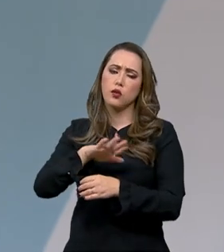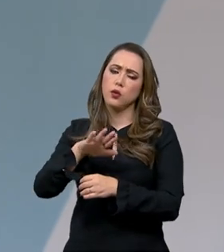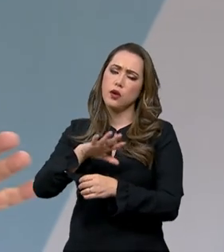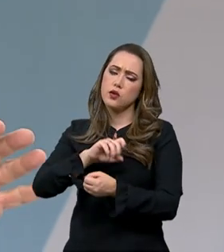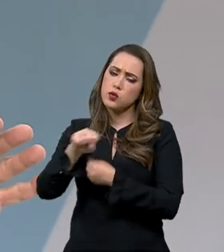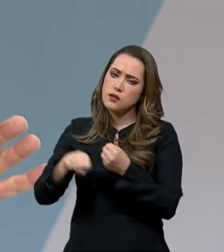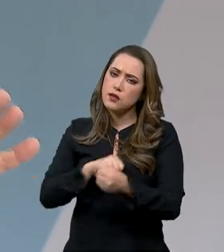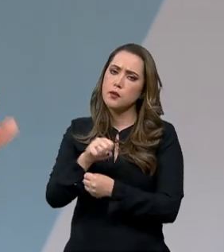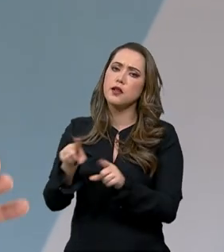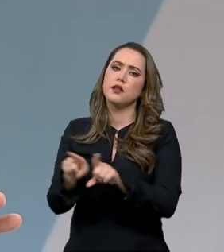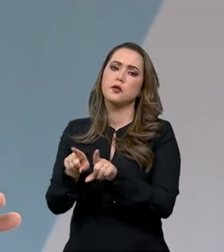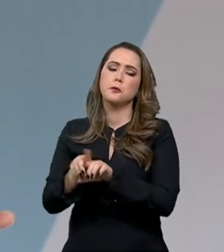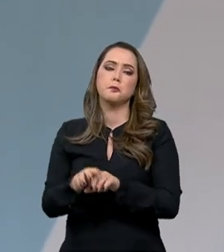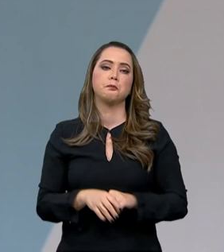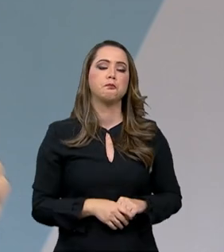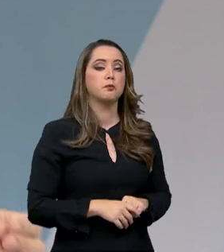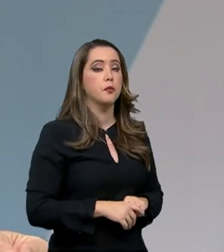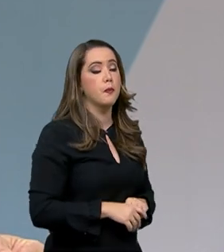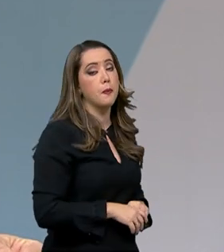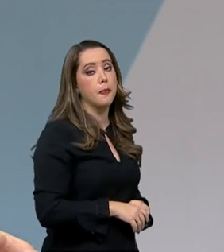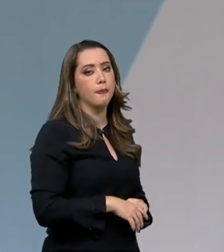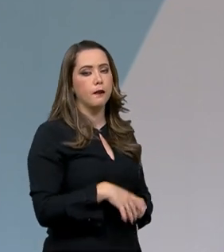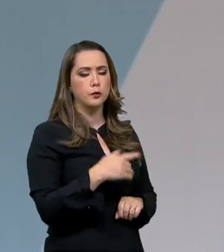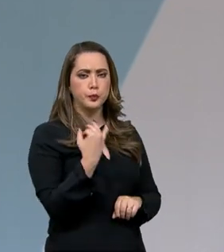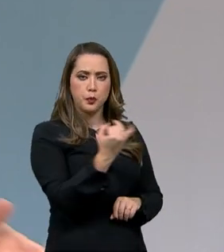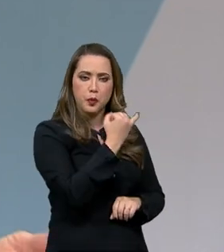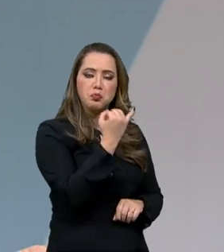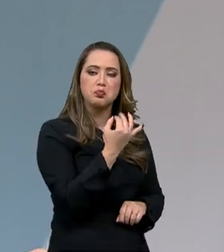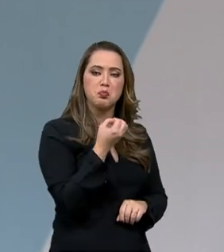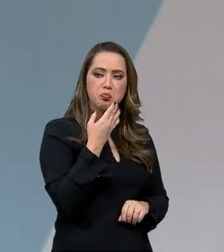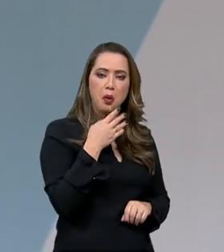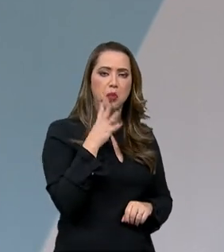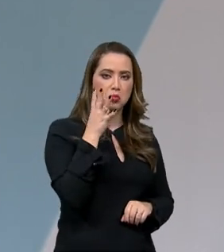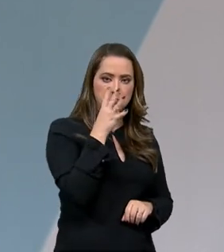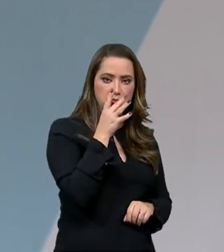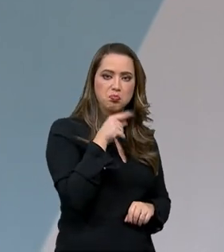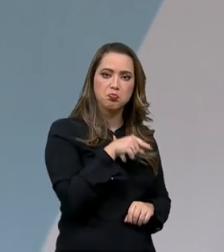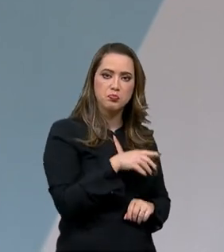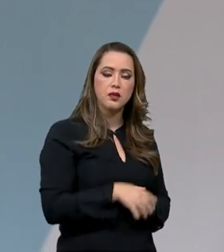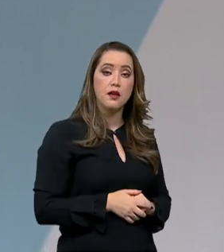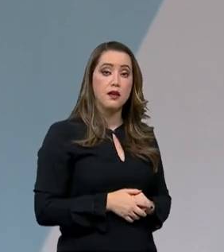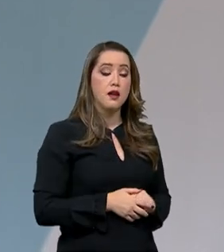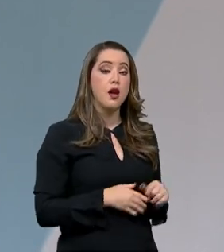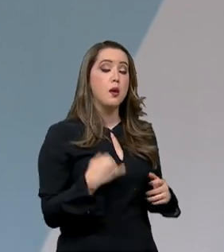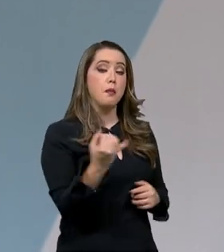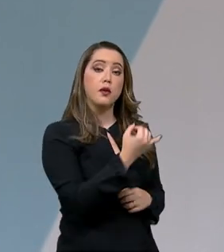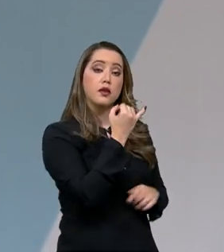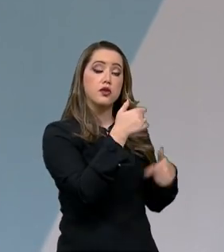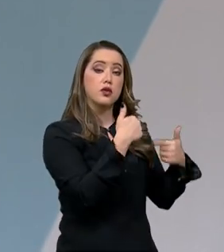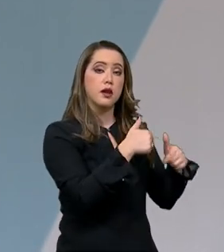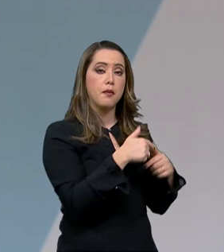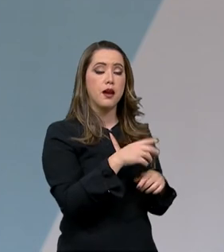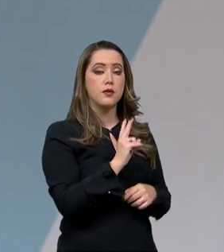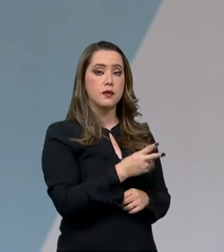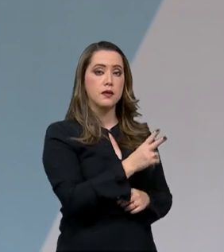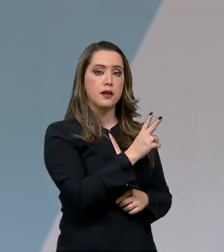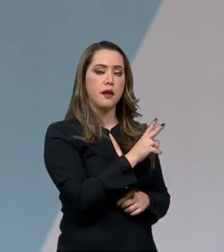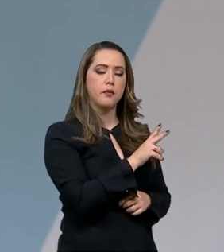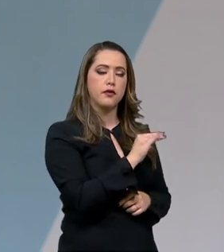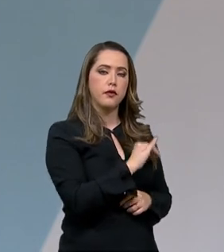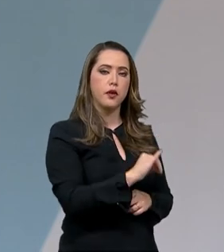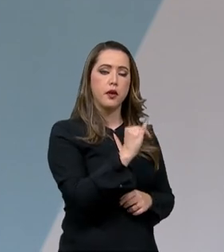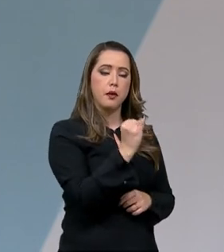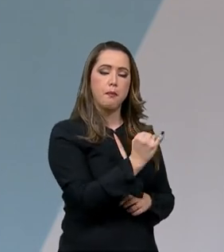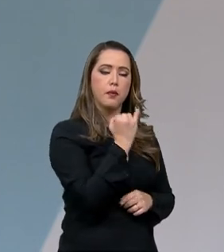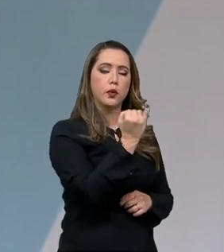outro detalhe falando aí de sustentabilidade, os trabalhos da Embrapa sempre foram referência para zoneamento agrícola no país, o que é